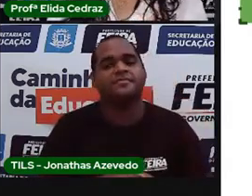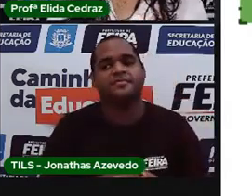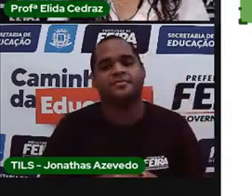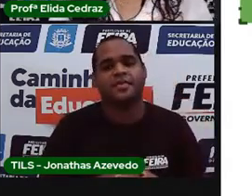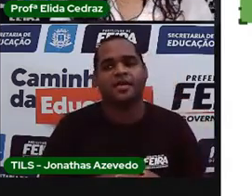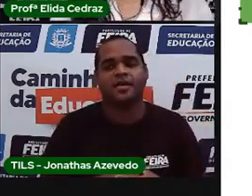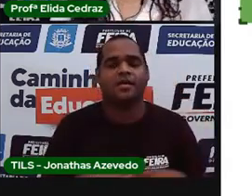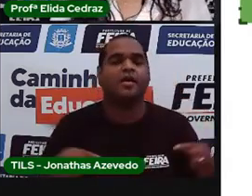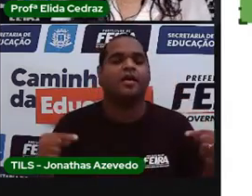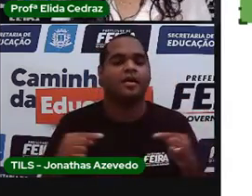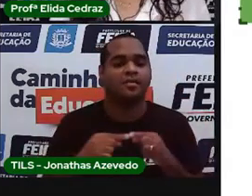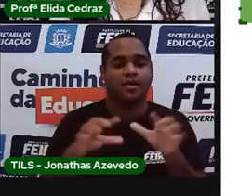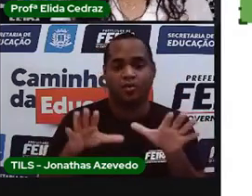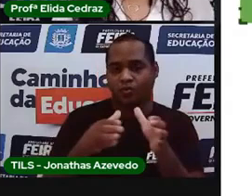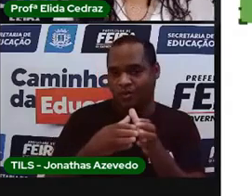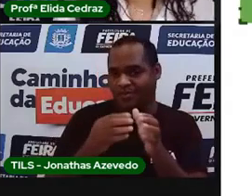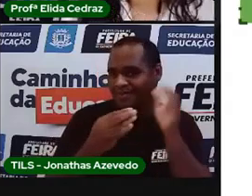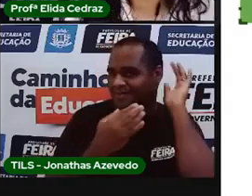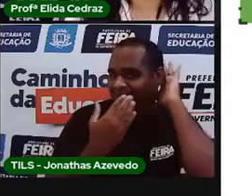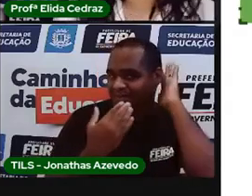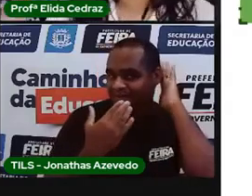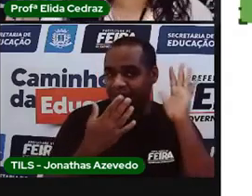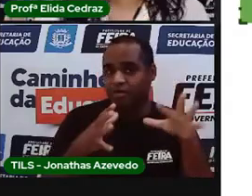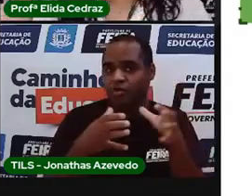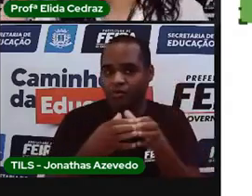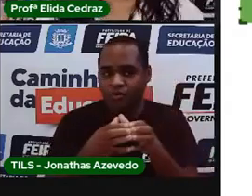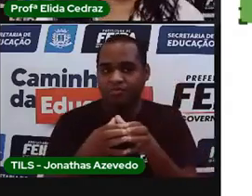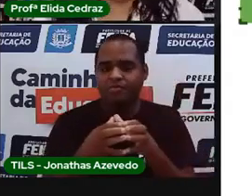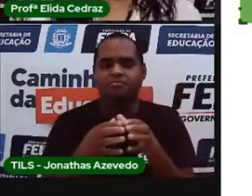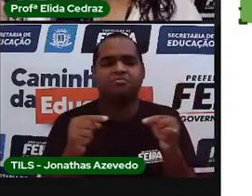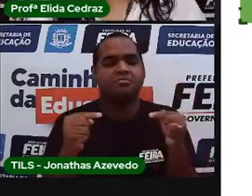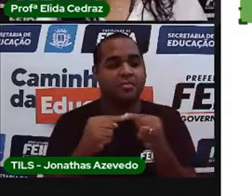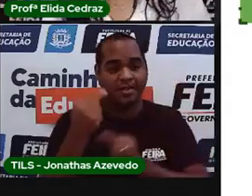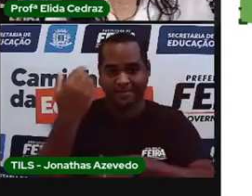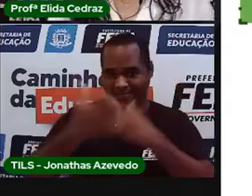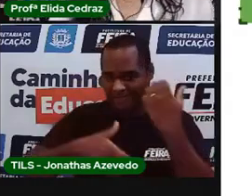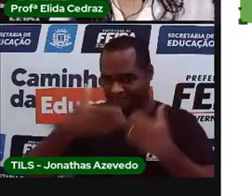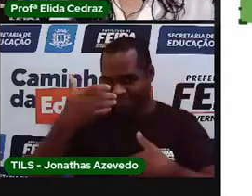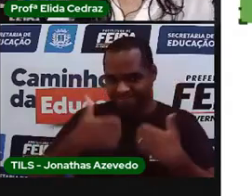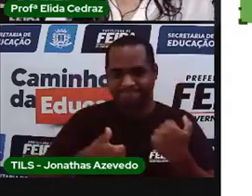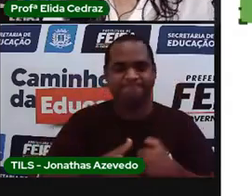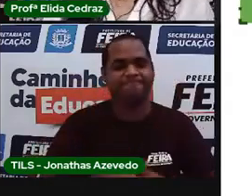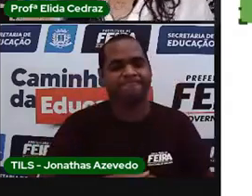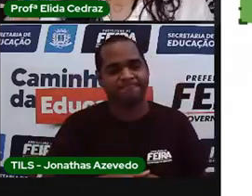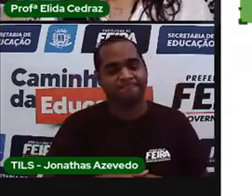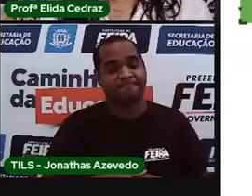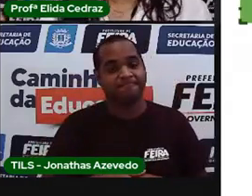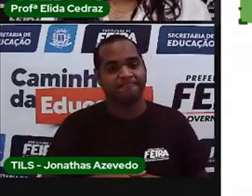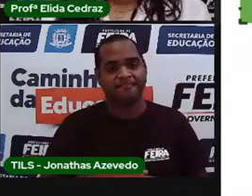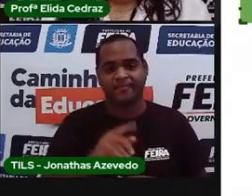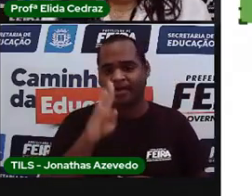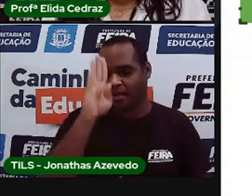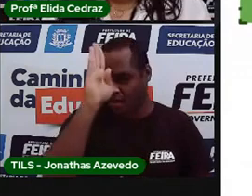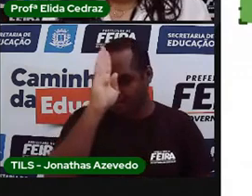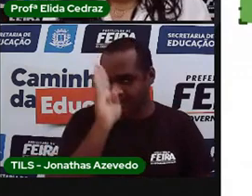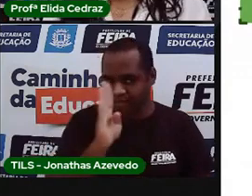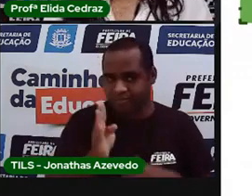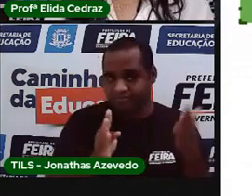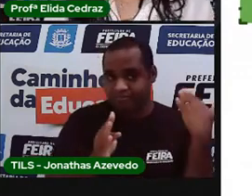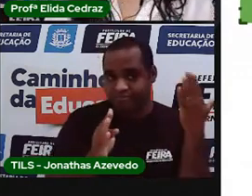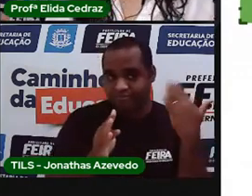Na comunidade indígena, é a mesma coisa. E deixa a Pró explicar. Quando o Brasil foi